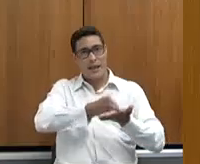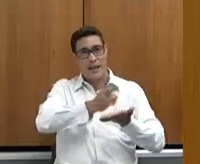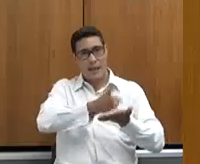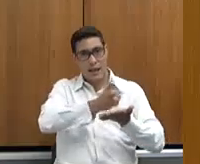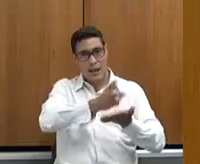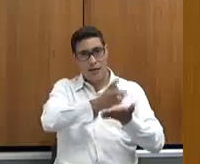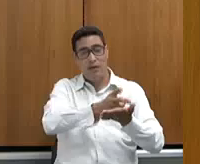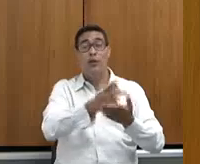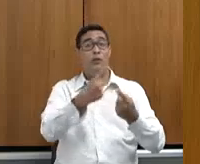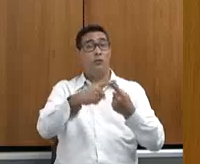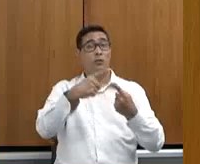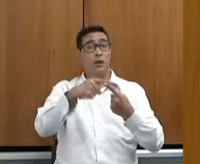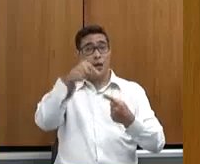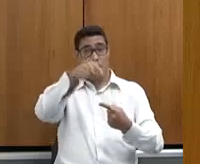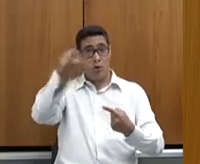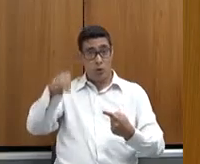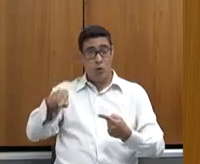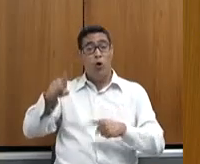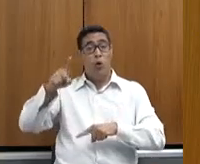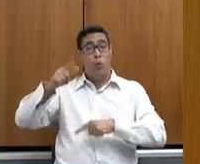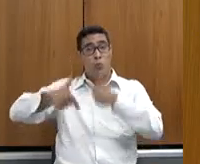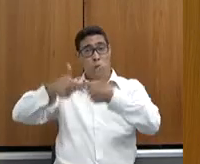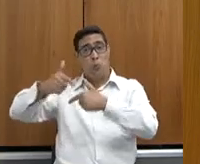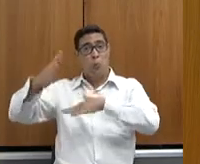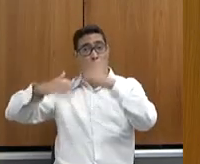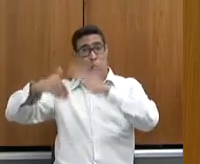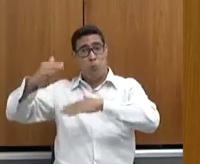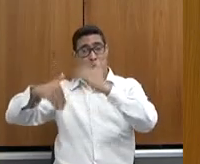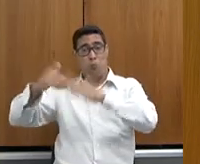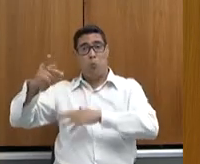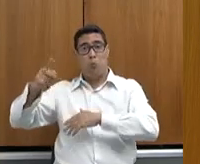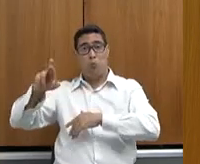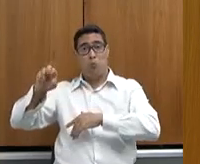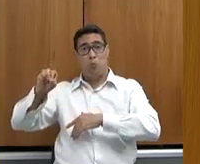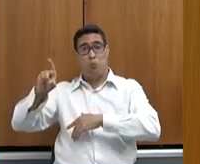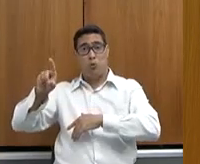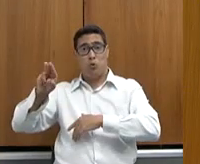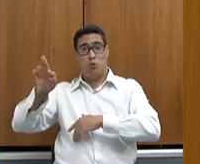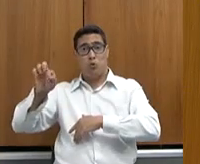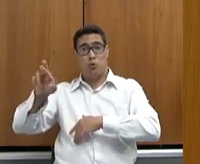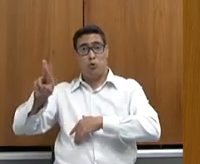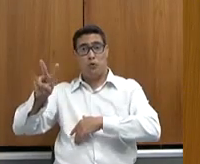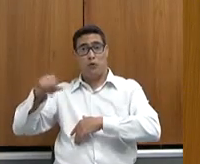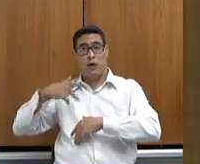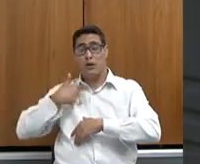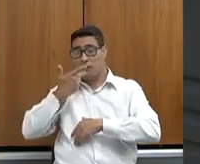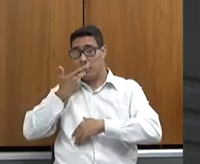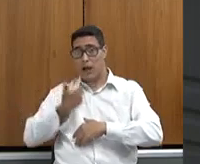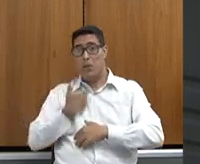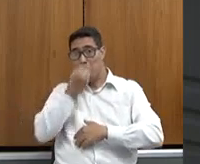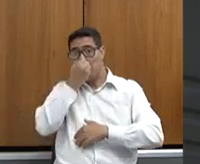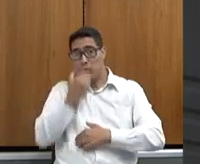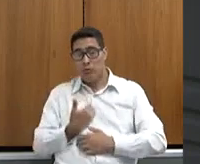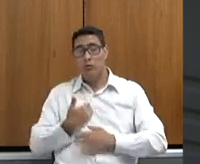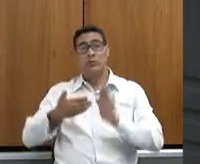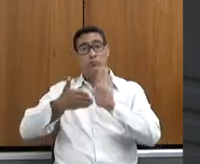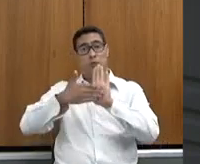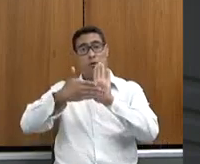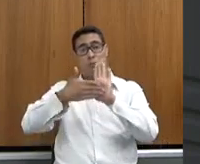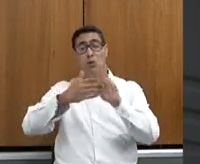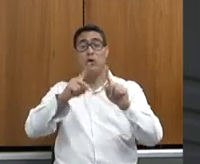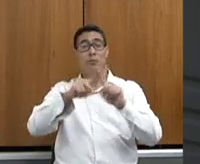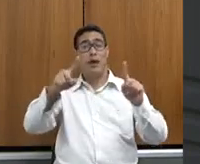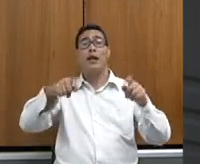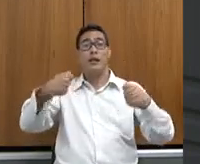lado e são propostas que vão ser colocadas e boas propostas, mas nós temos que incrementar o seguro rural.